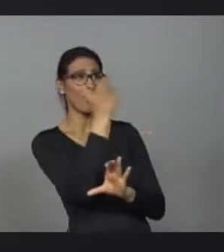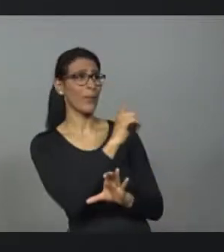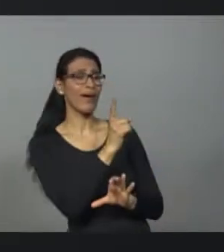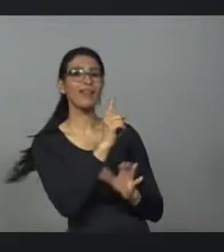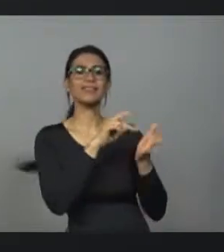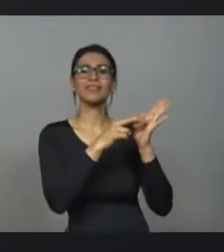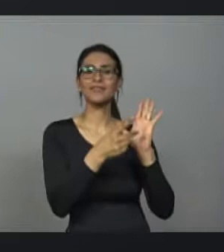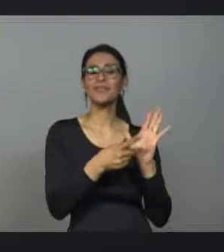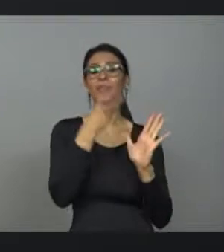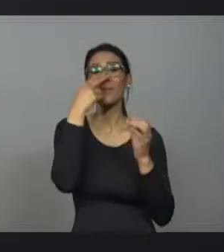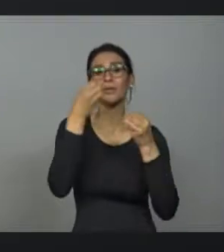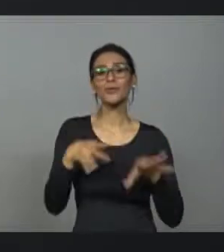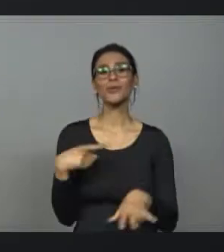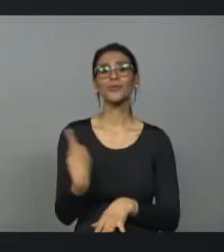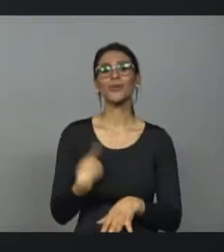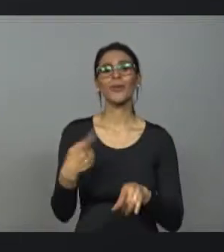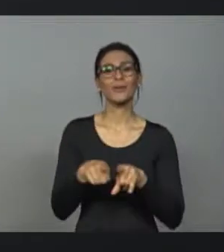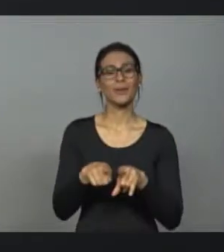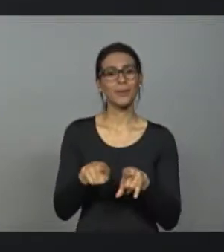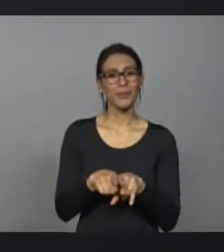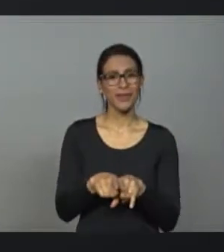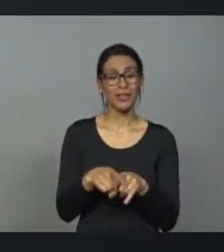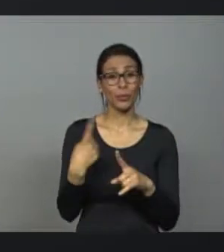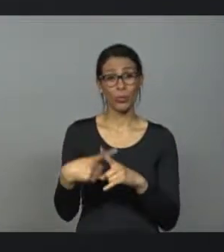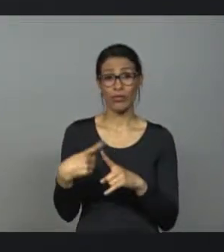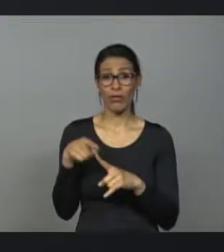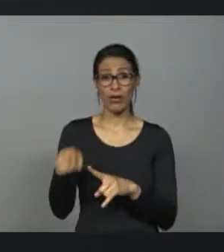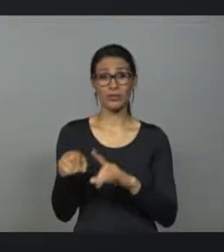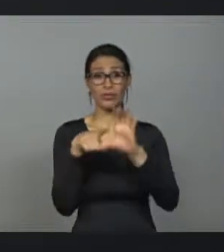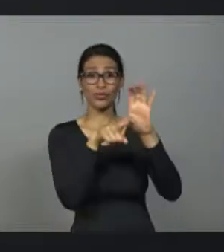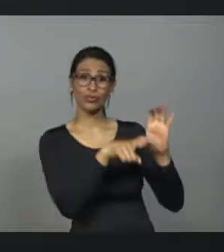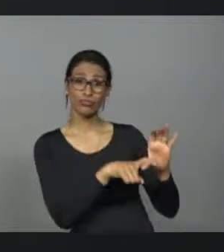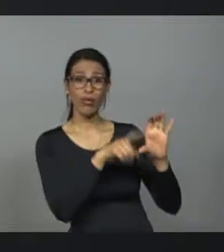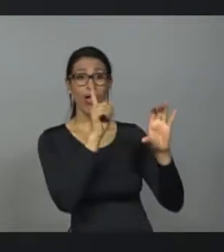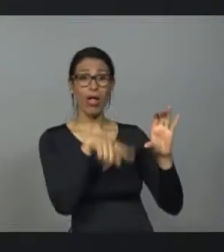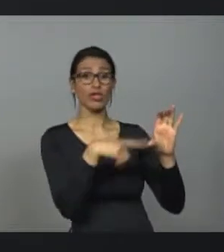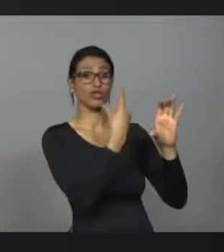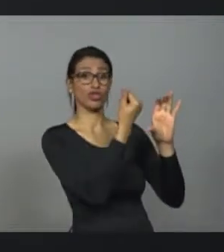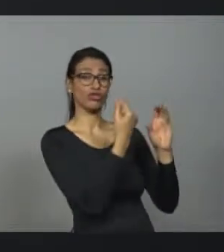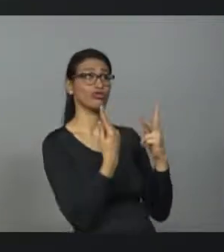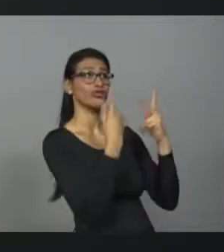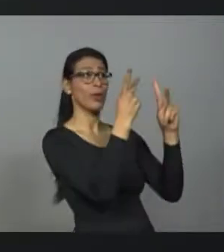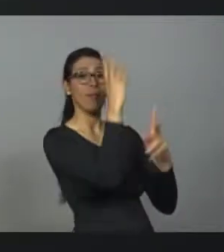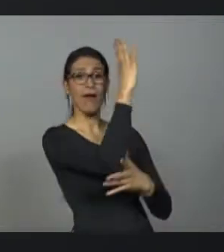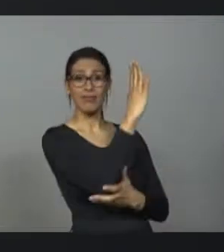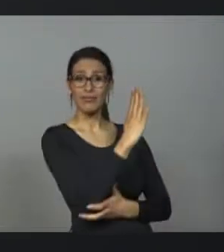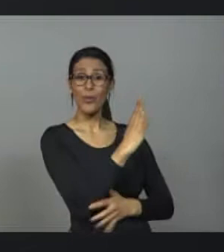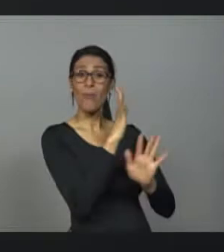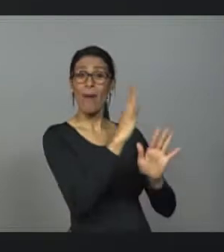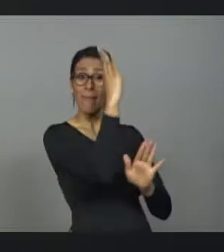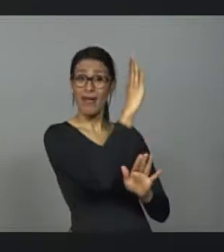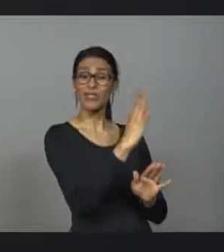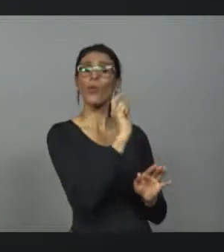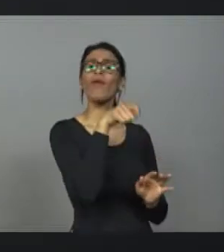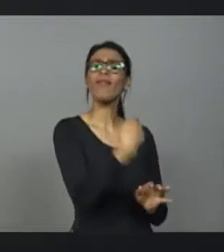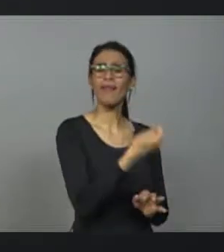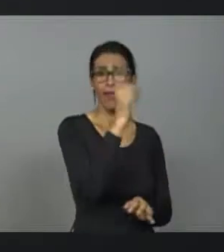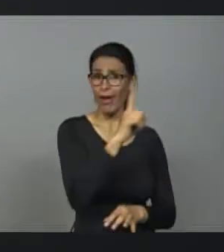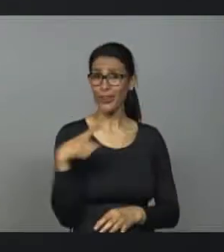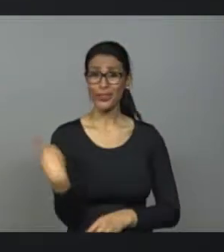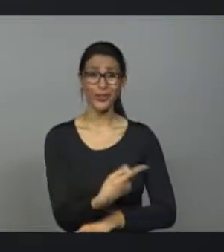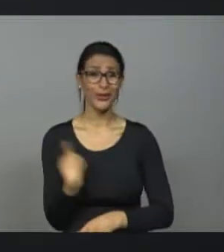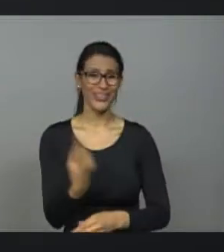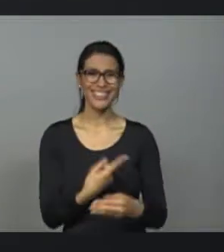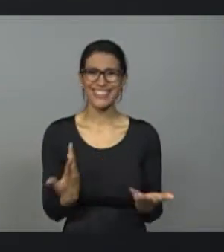dívida do Estado, como de outros Estados com a União, é crédito da União. E a União somos nós, brasileiros. Propor o cancelamento ou não pagamento da